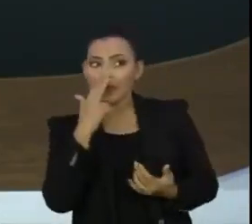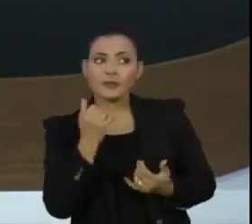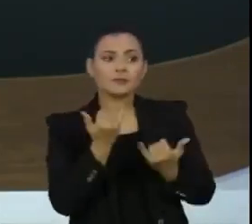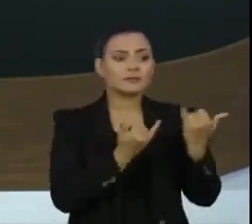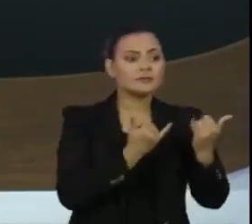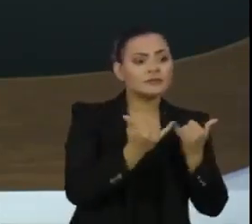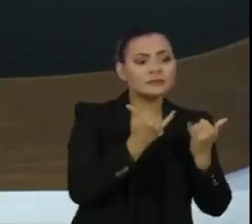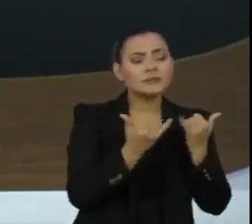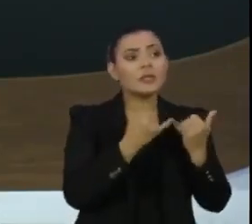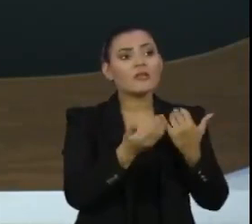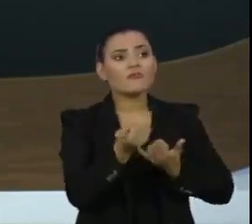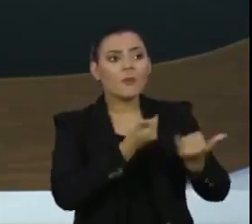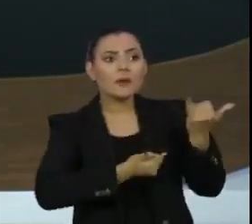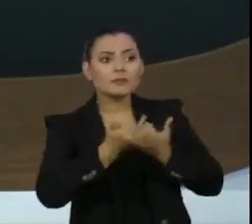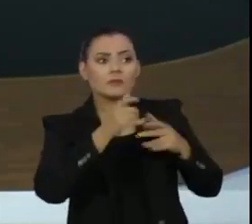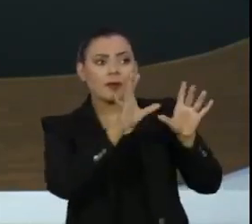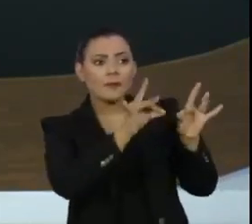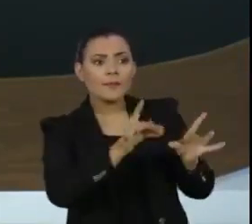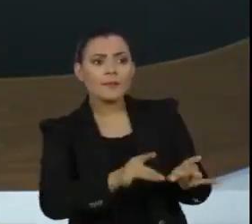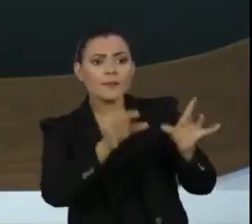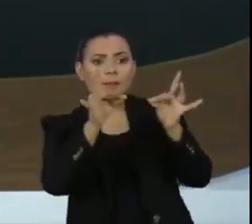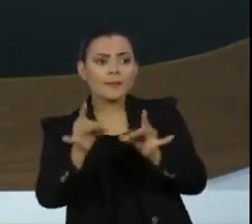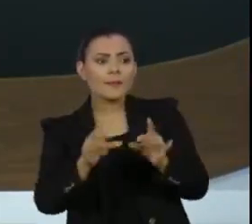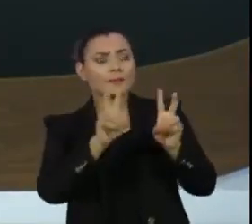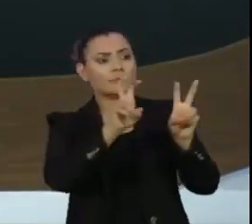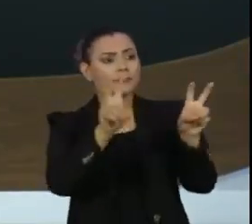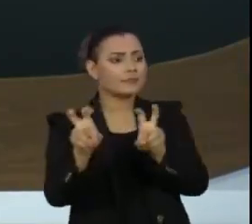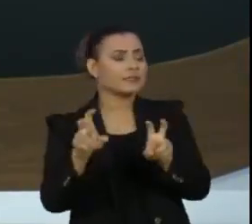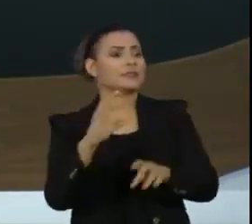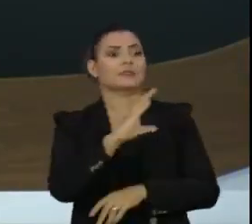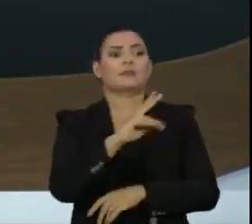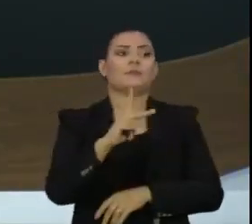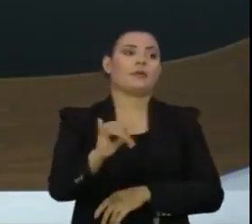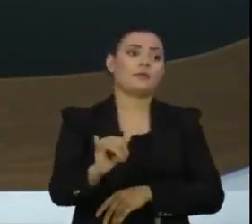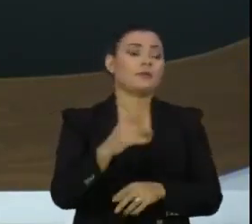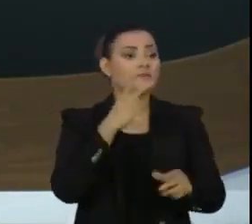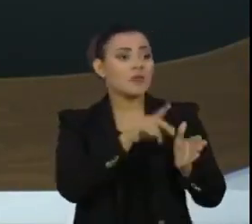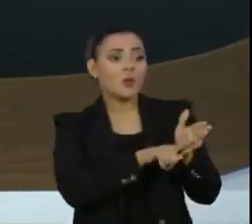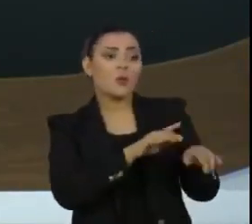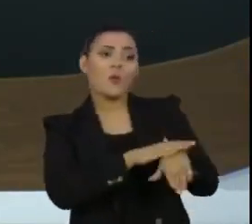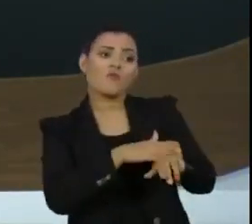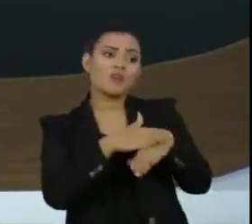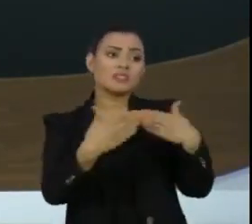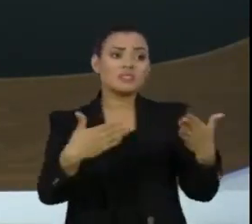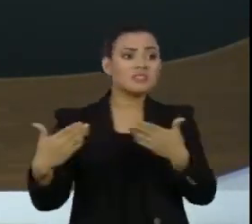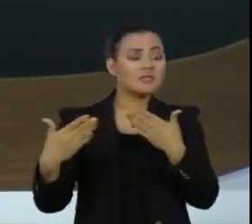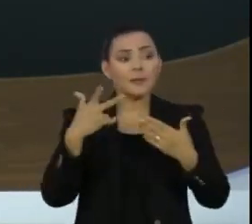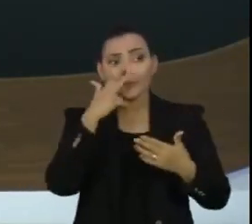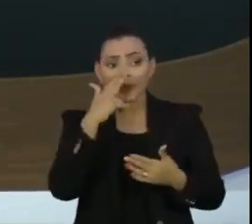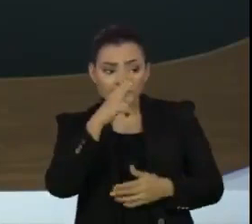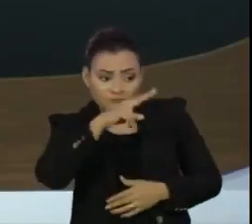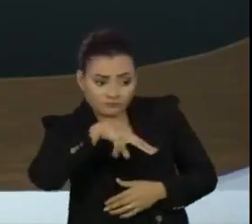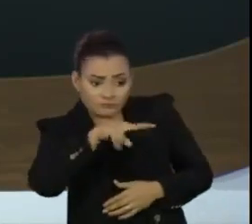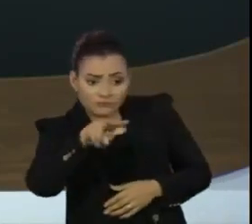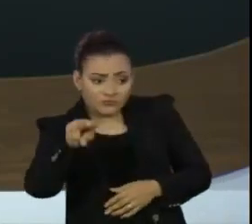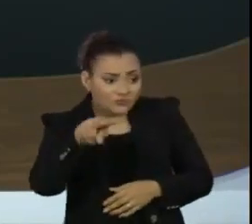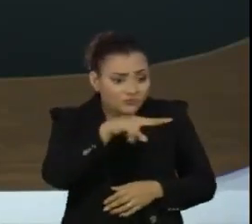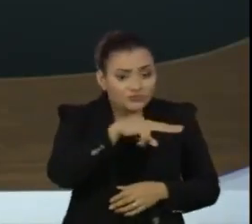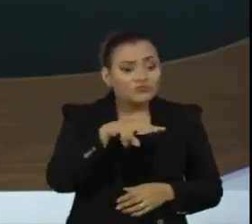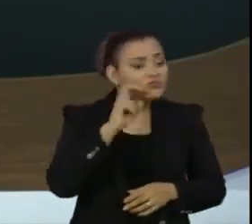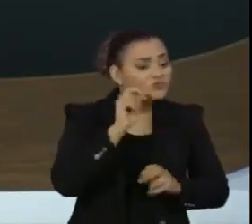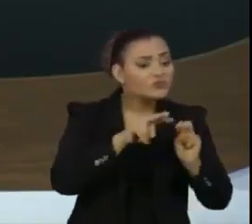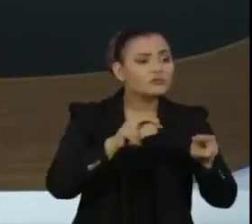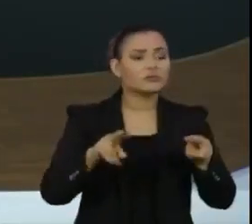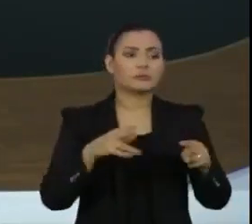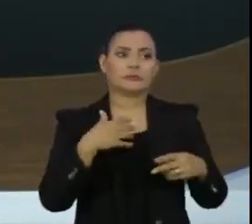informações a respeito de integrantes da CPI. Pelo que eu conversei com membros da CPI, isso foi lido internamente como uma